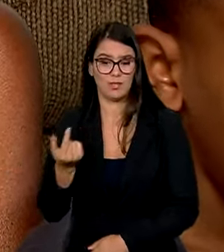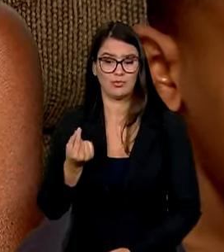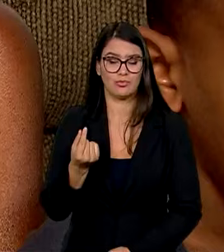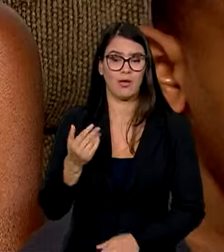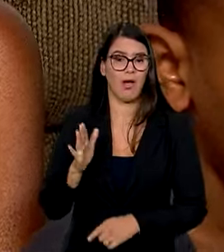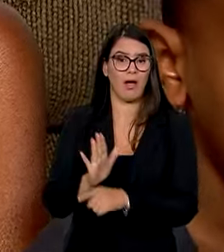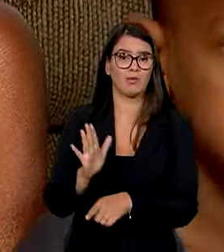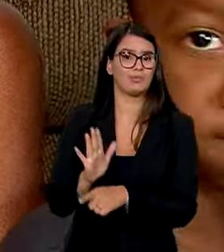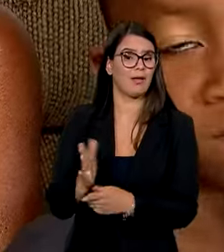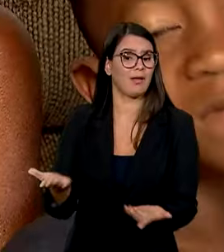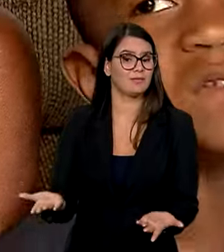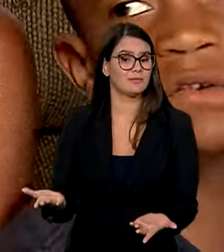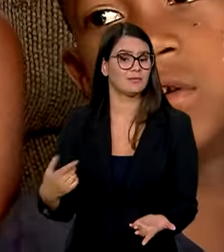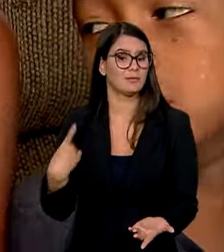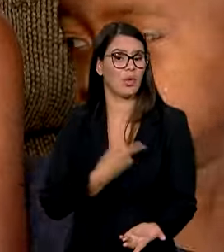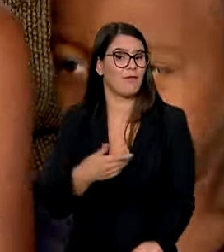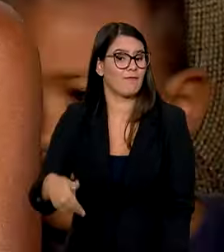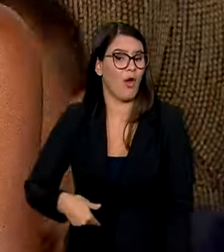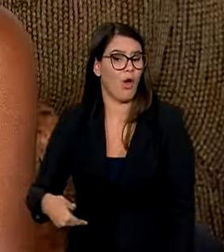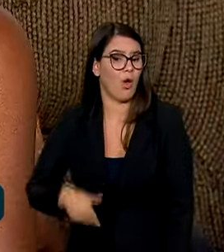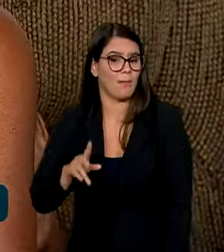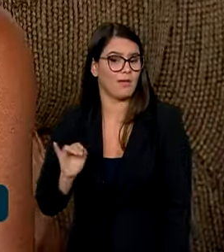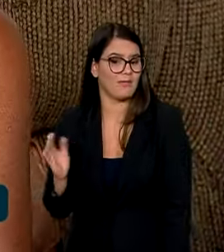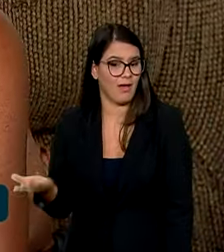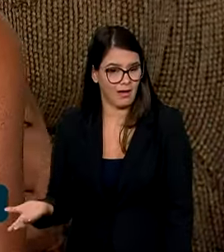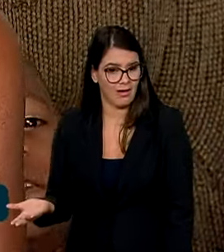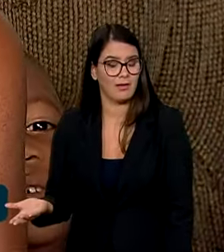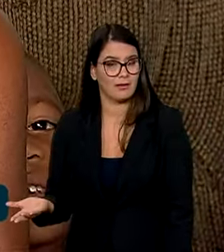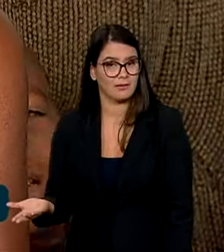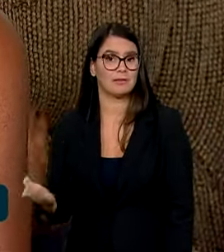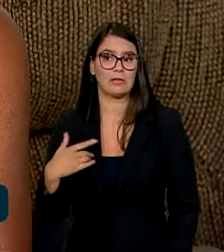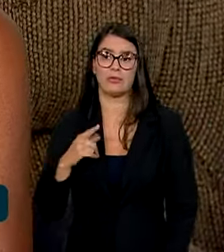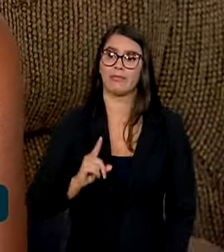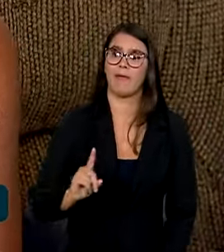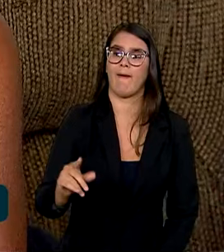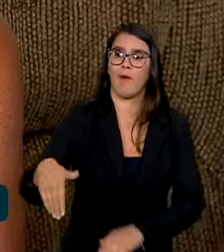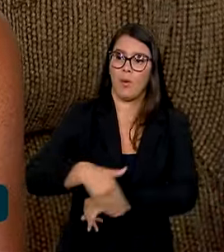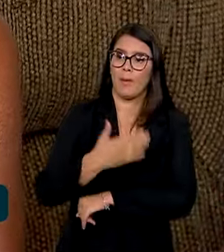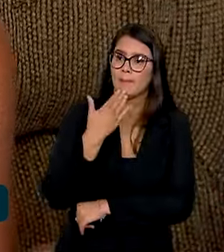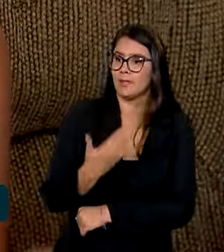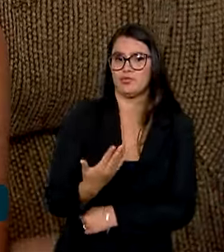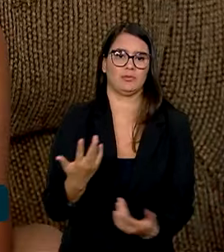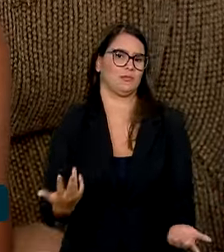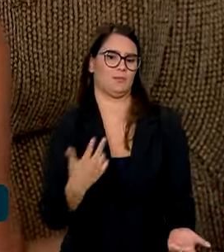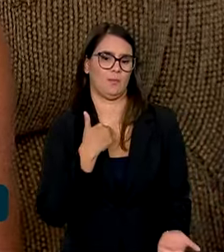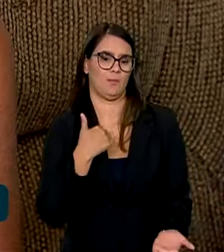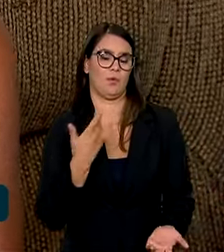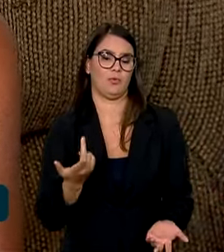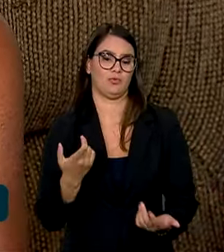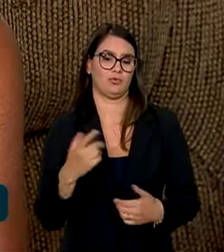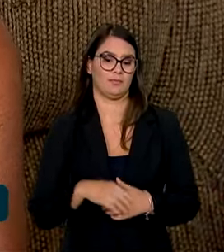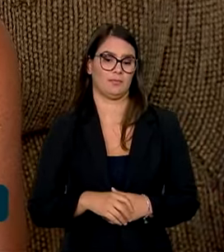ajudar nós, nós pude até passar até necessidade, porque como é saia aqui para ir para a rua pedir essas coisas, não podia. Então, nessa hora,